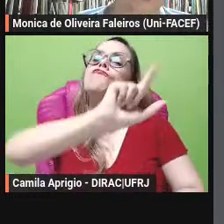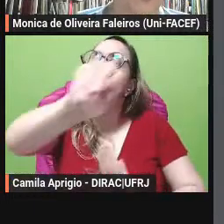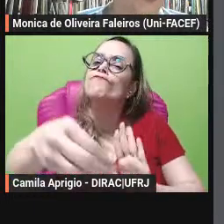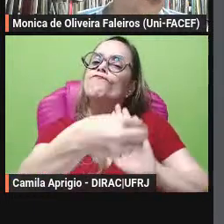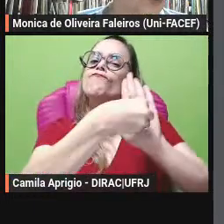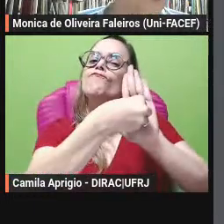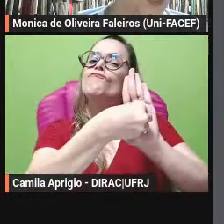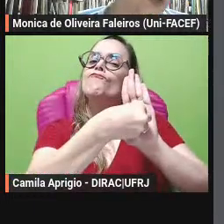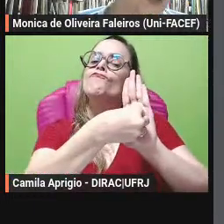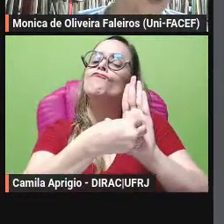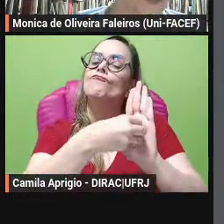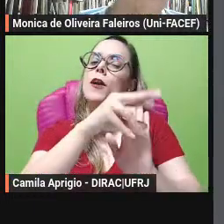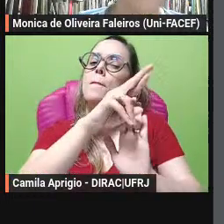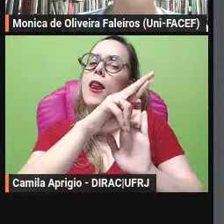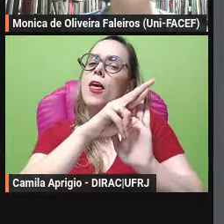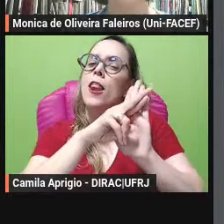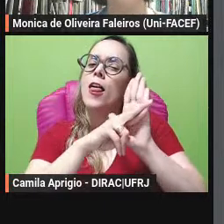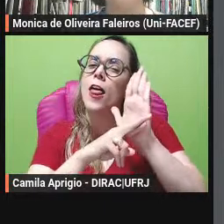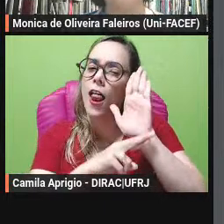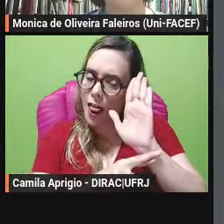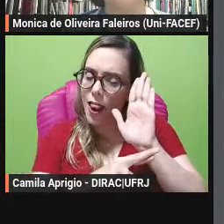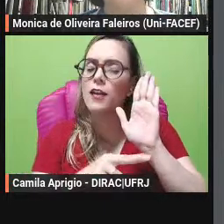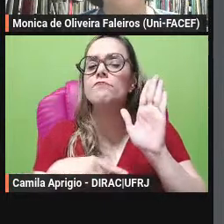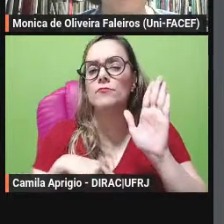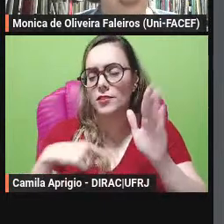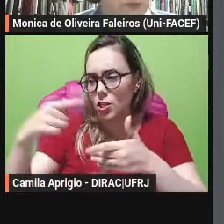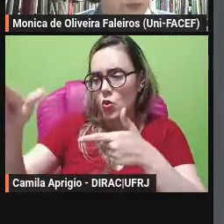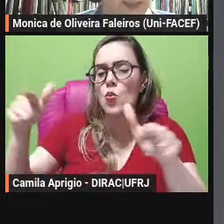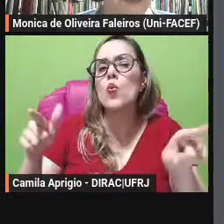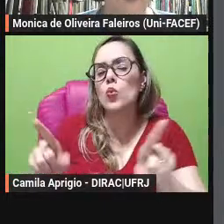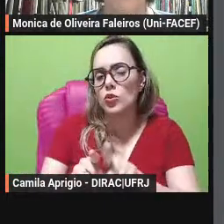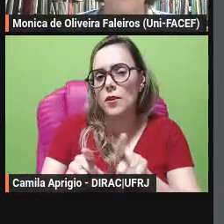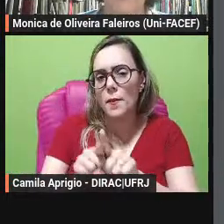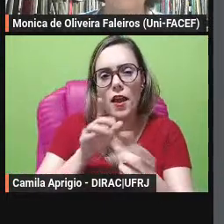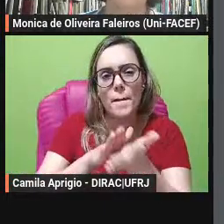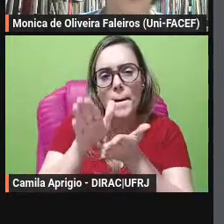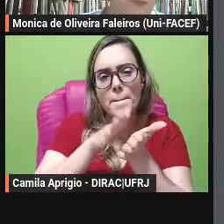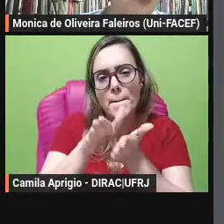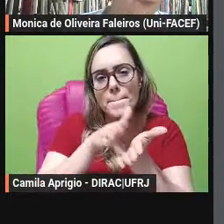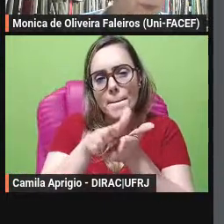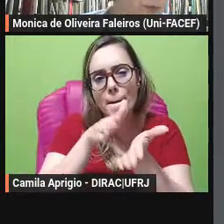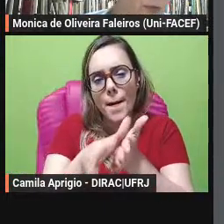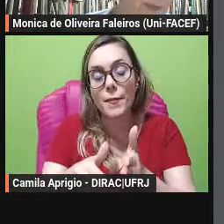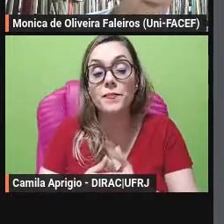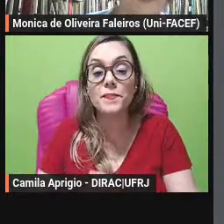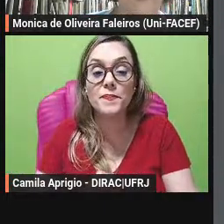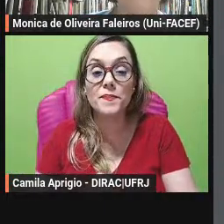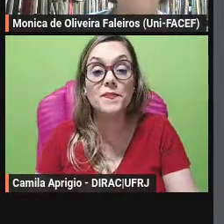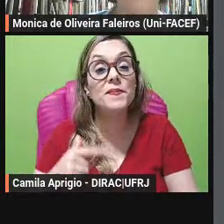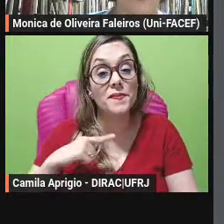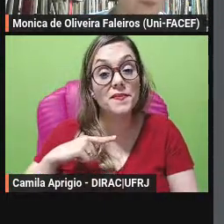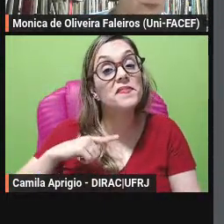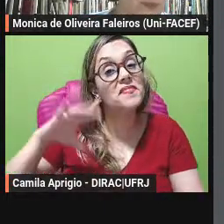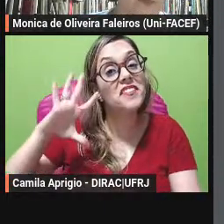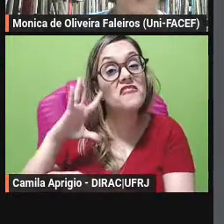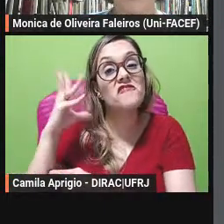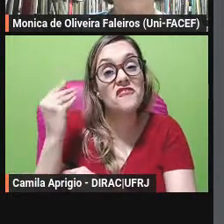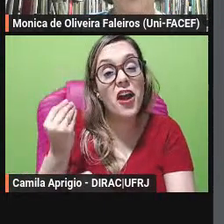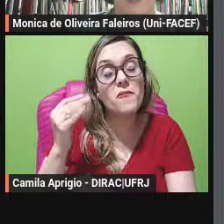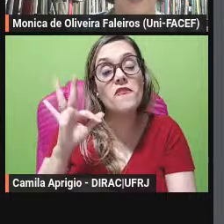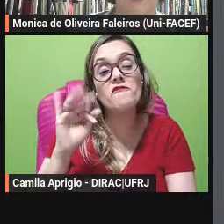veículos de mídia mas em todas essas publicações há fábulas fabulosas então